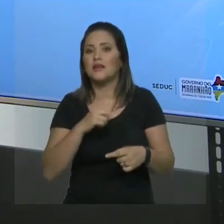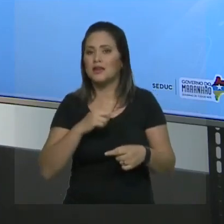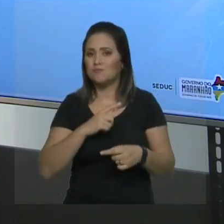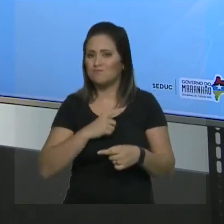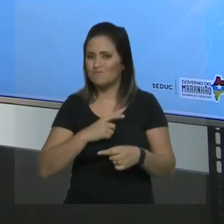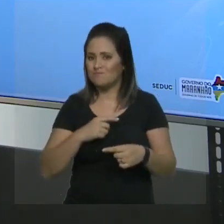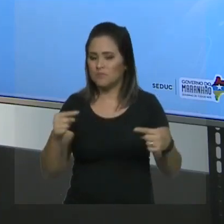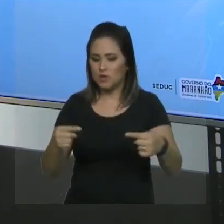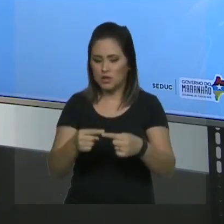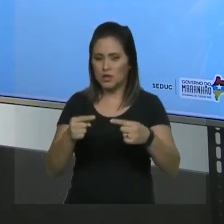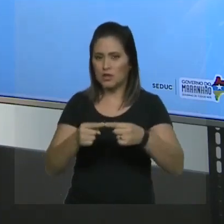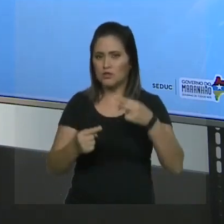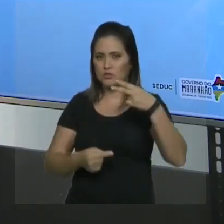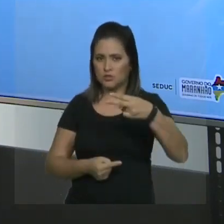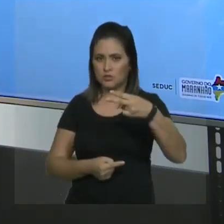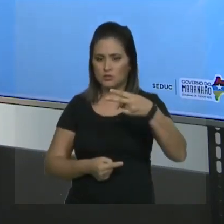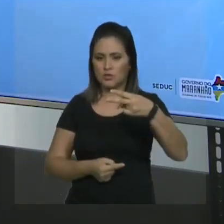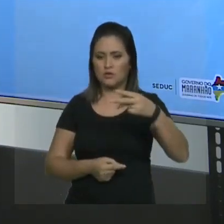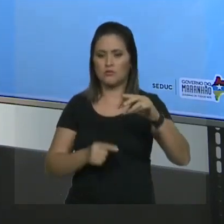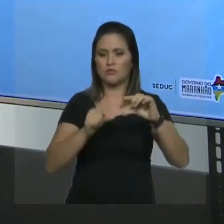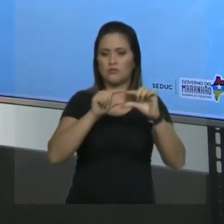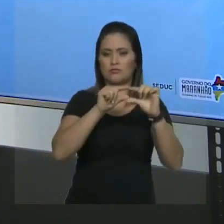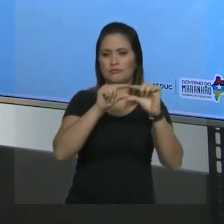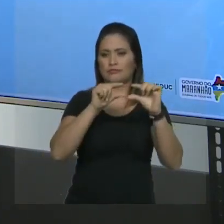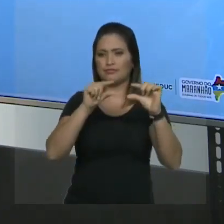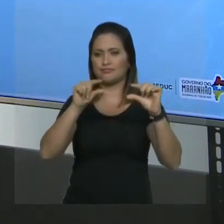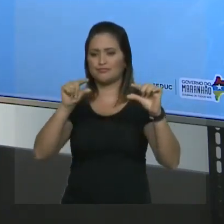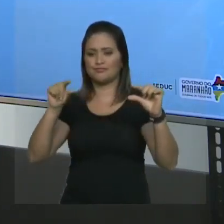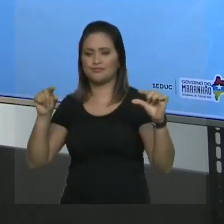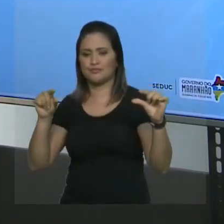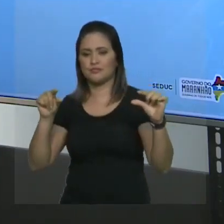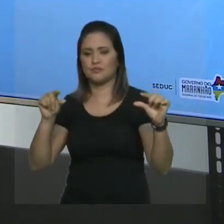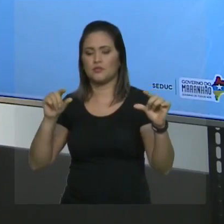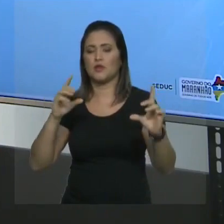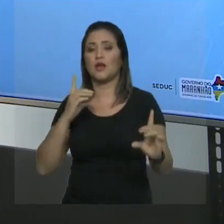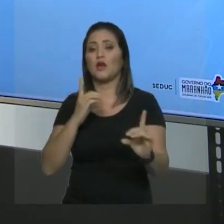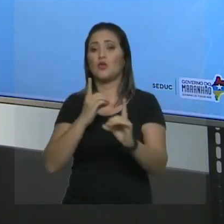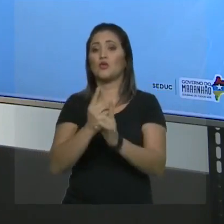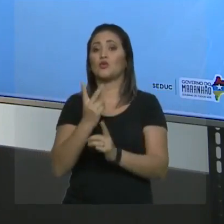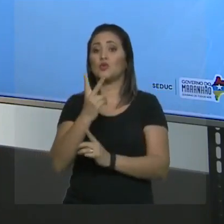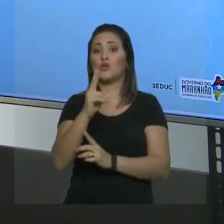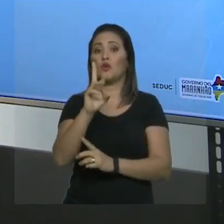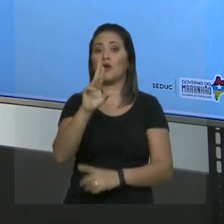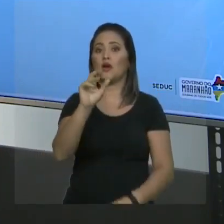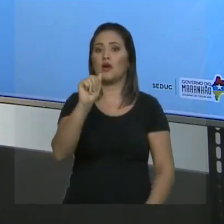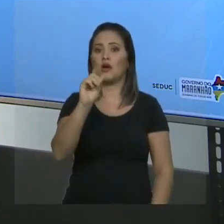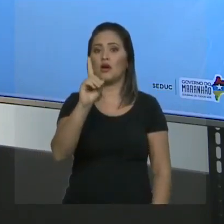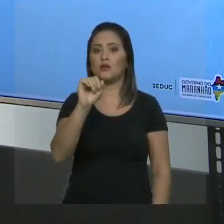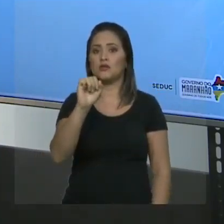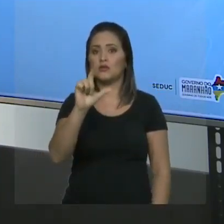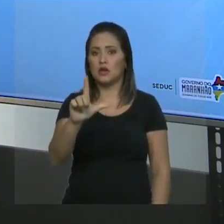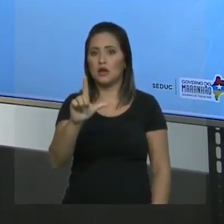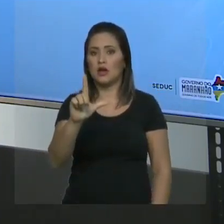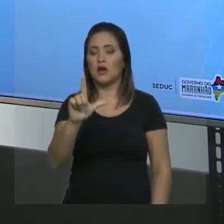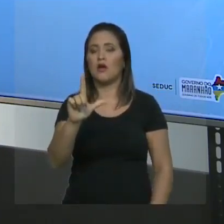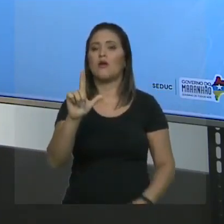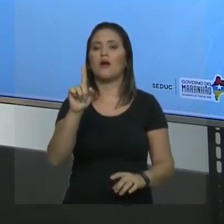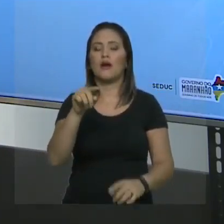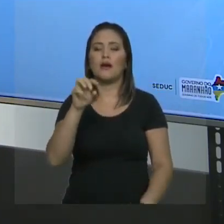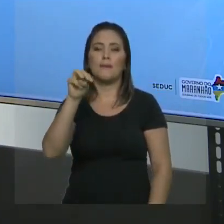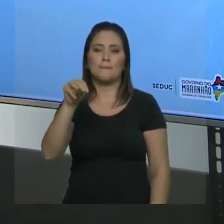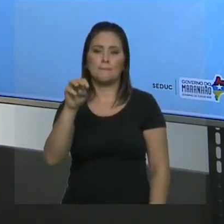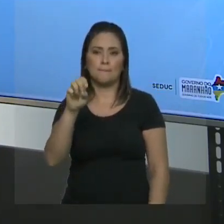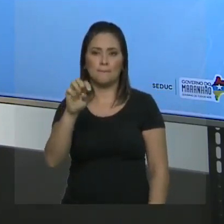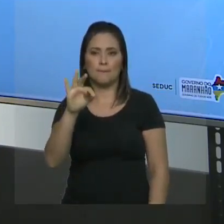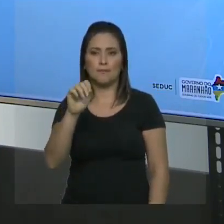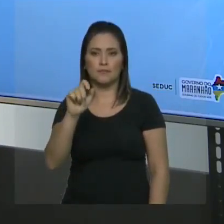acertou. Esta é a cadeia principal. Na mesma hora, eu localizo dois radicais. Dois radicais, metil. Achei